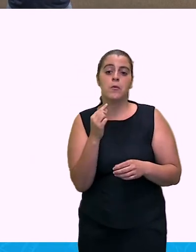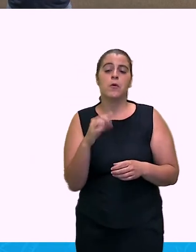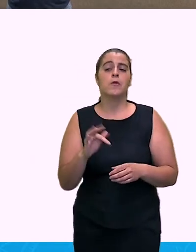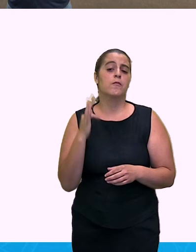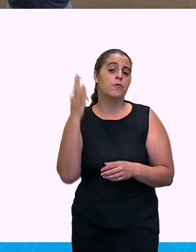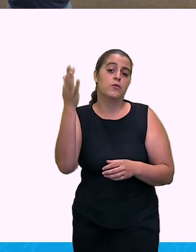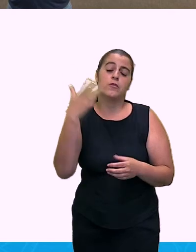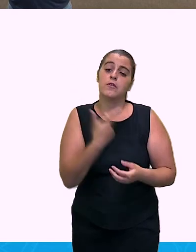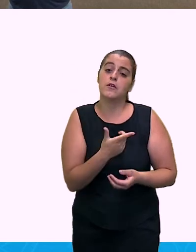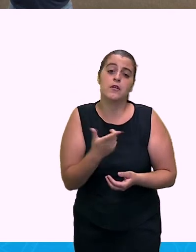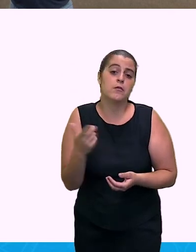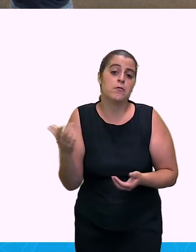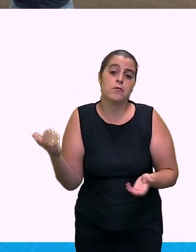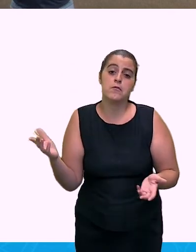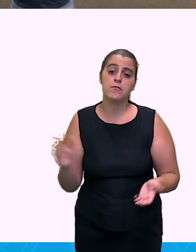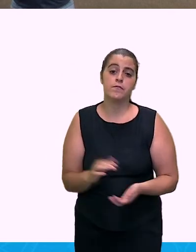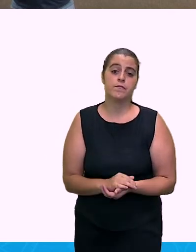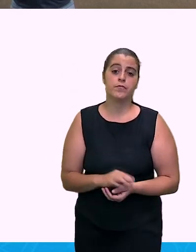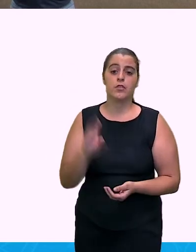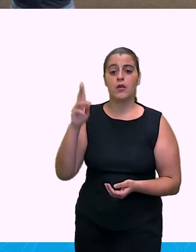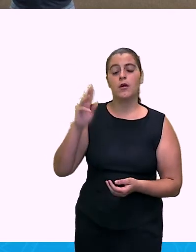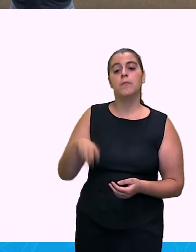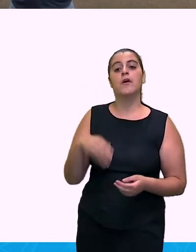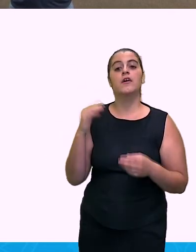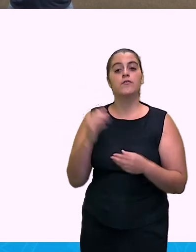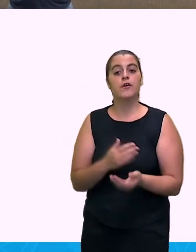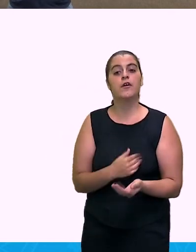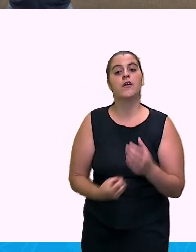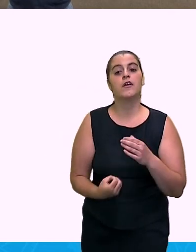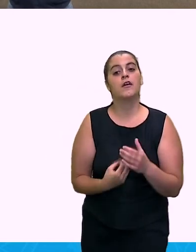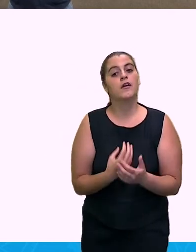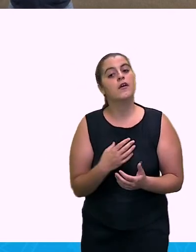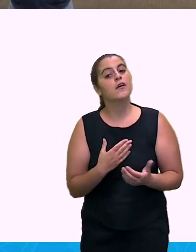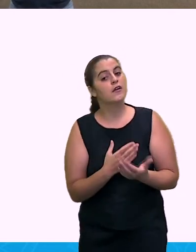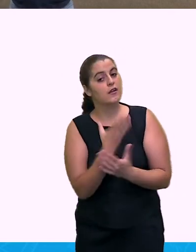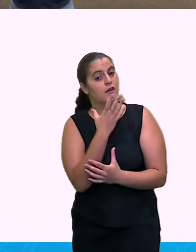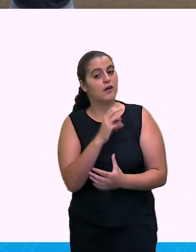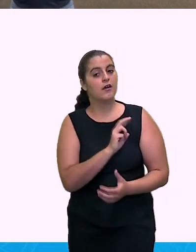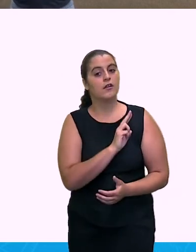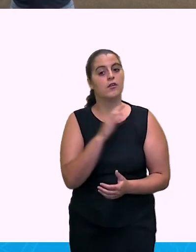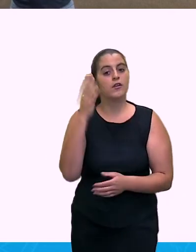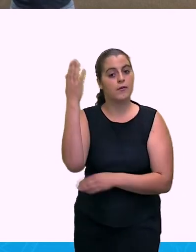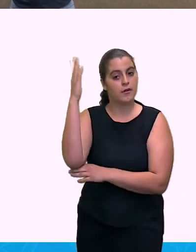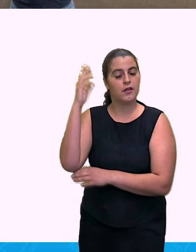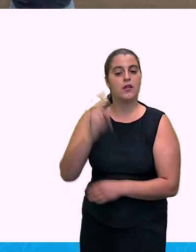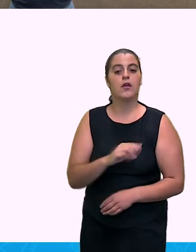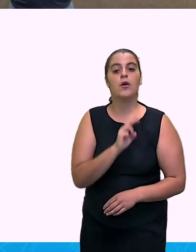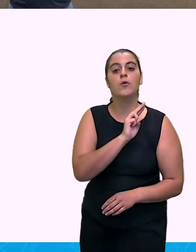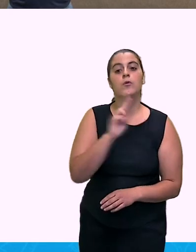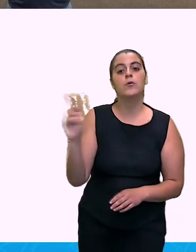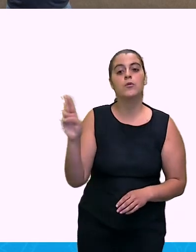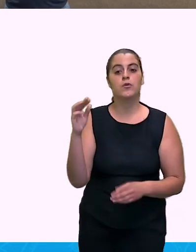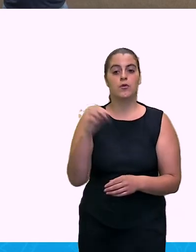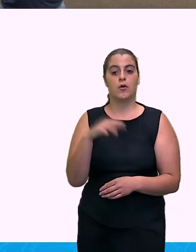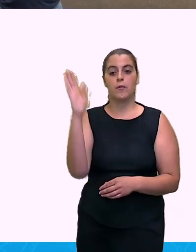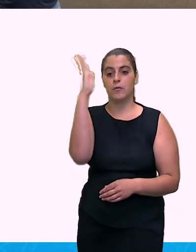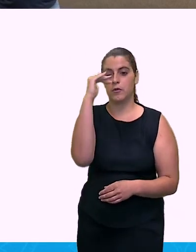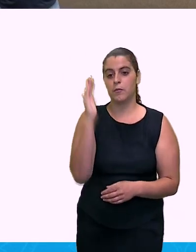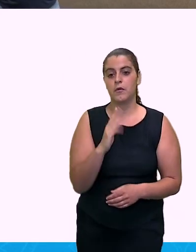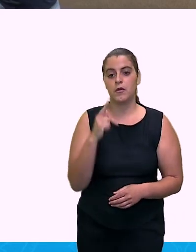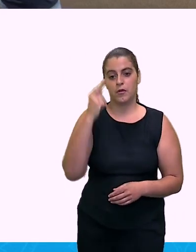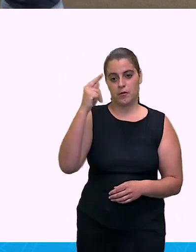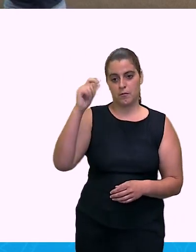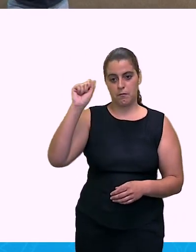né, gerou o nome do nosso país, é uma história também que a gente vai contar depois. E eu coloquei essa